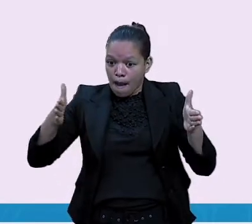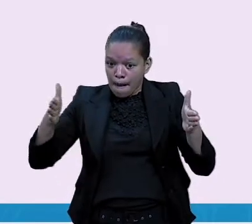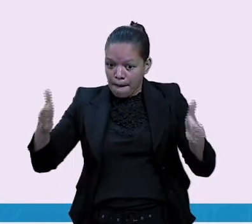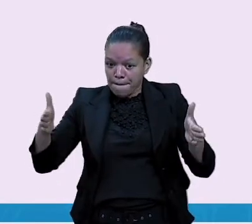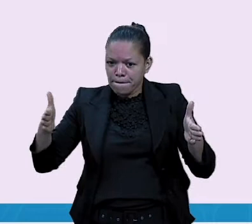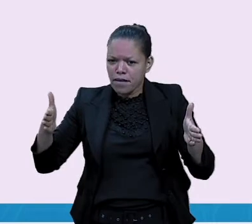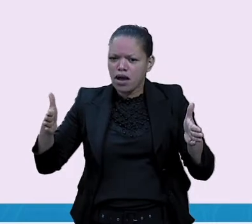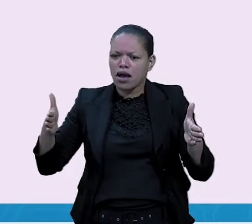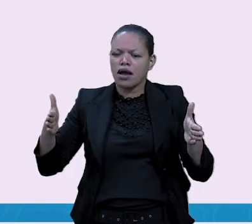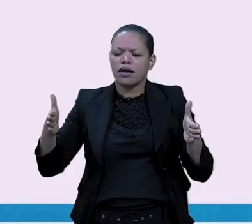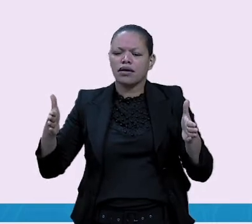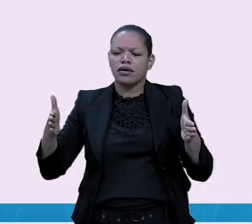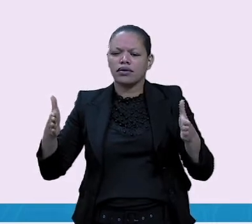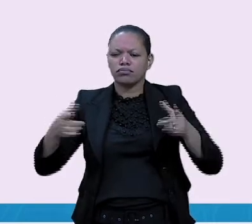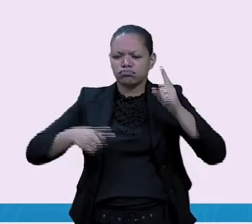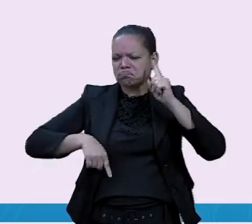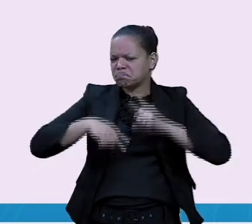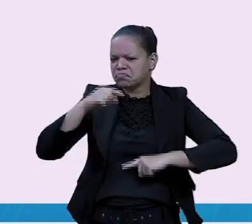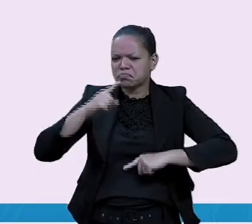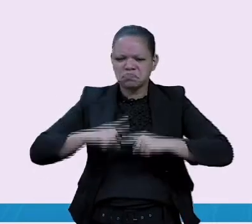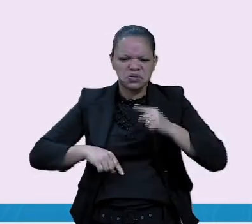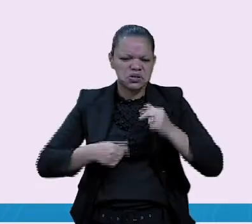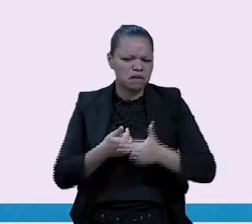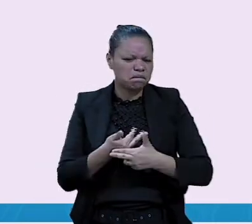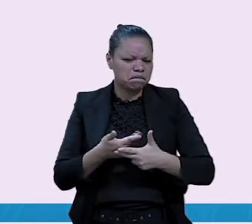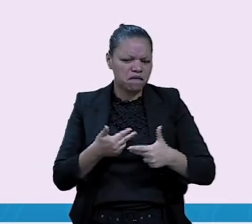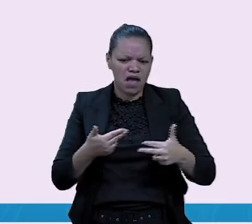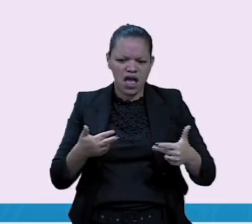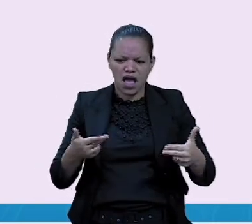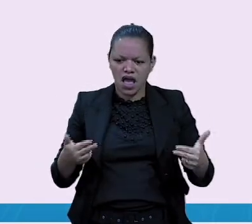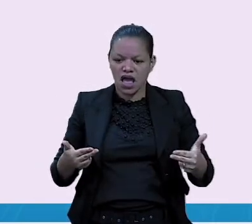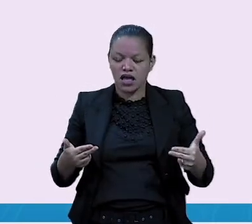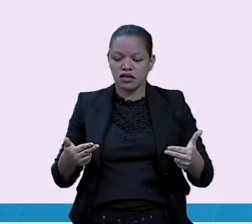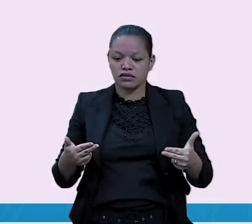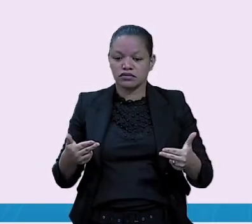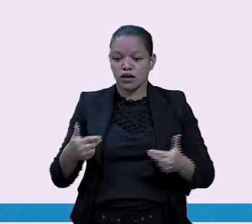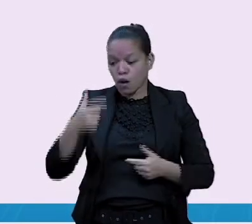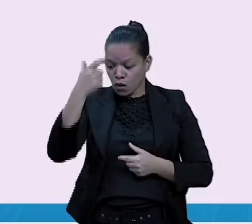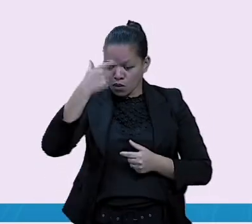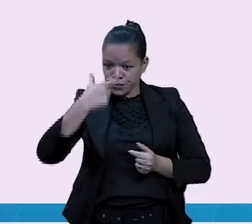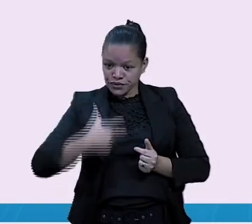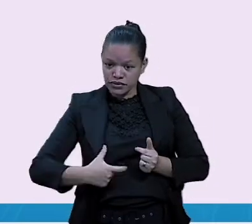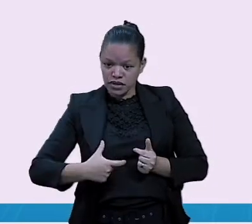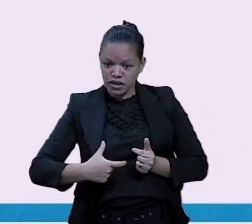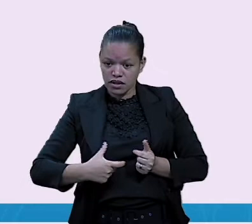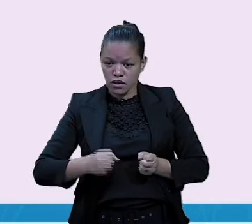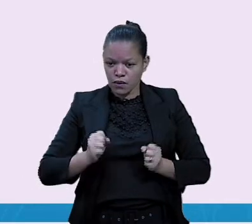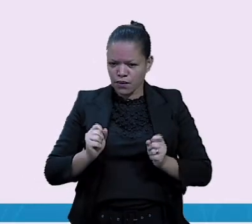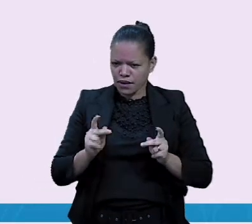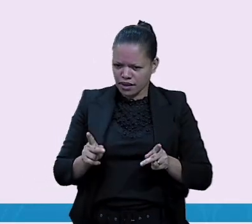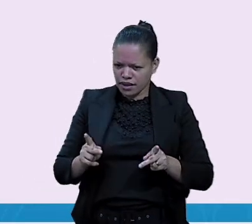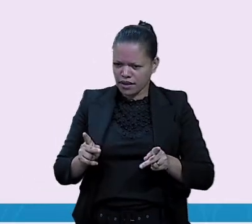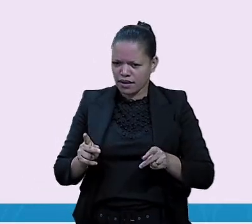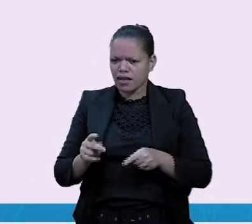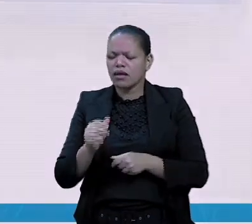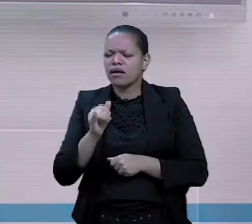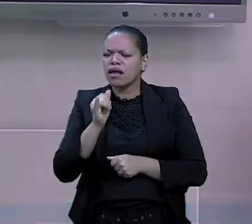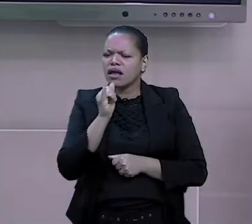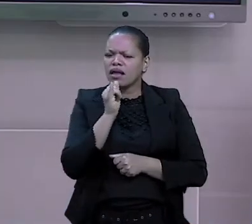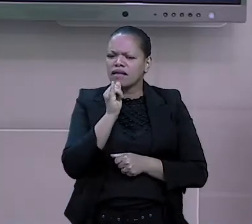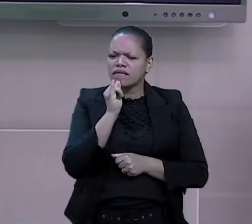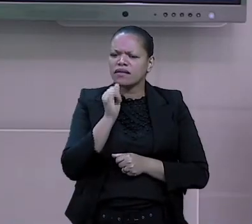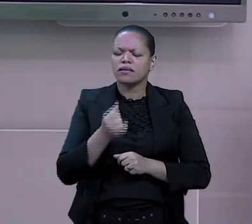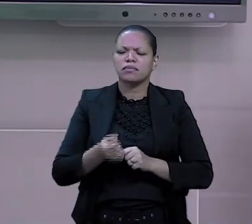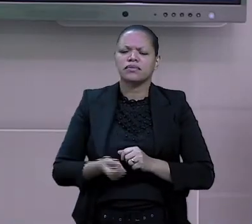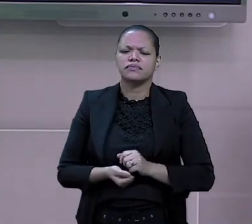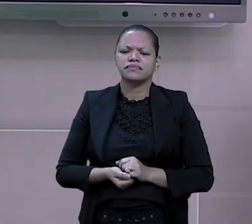aumentado de um objeto ou ser. Veja o nosso exemplo aqui. Quando eu falo sobre uma